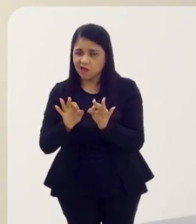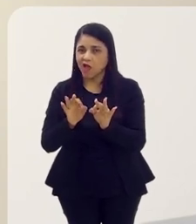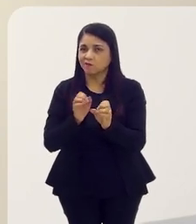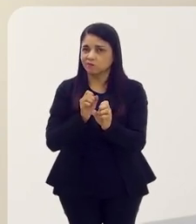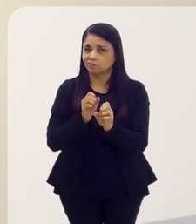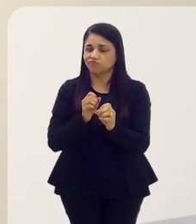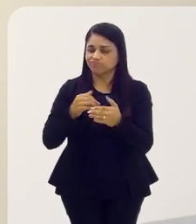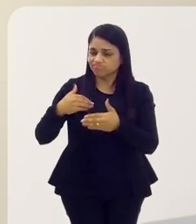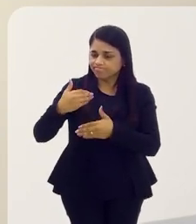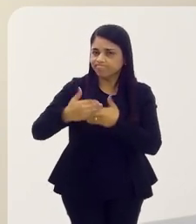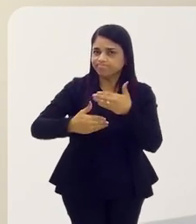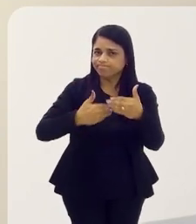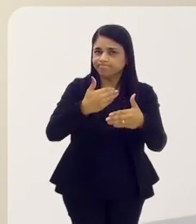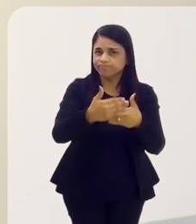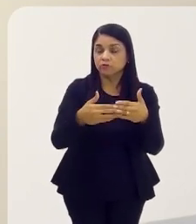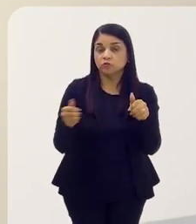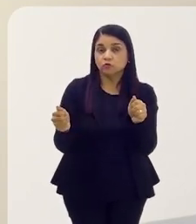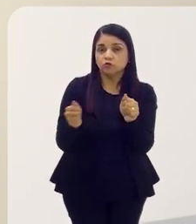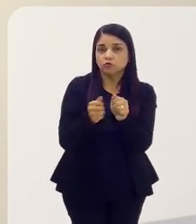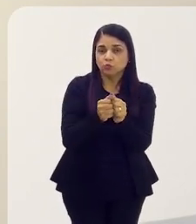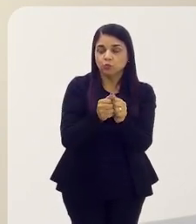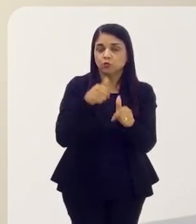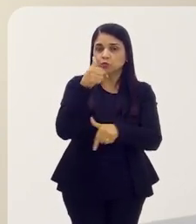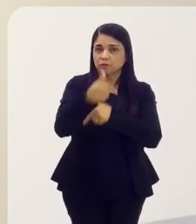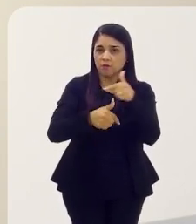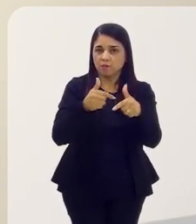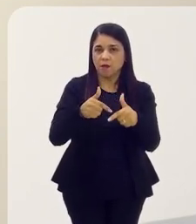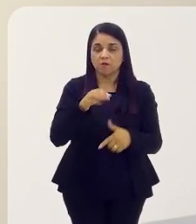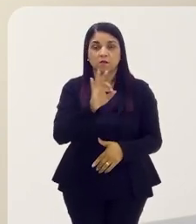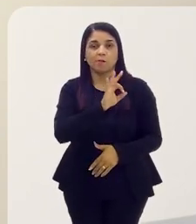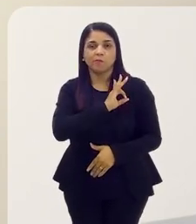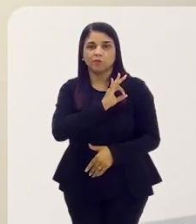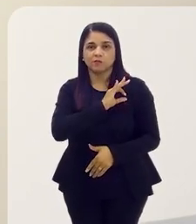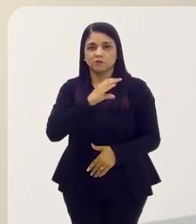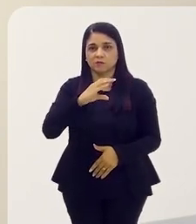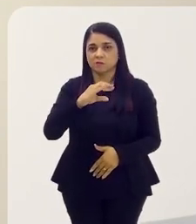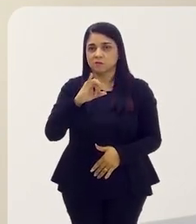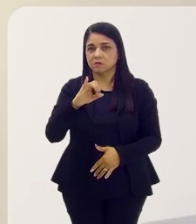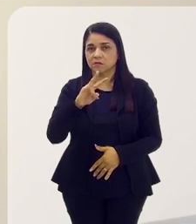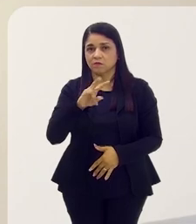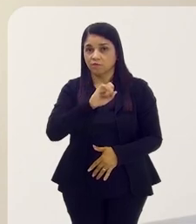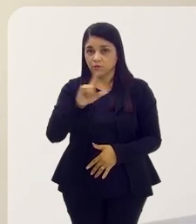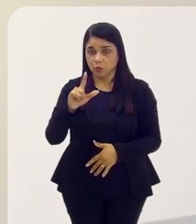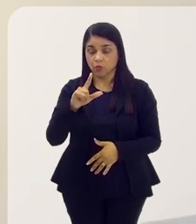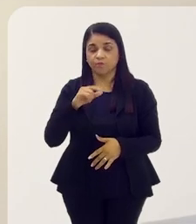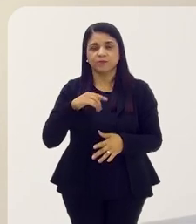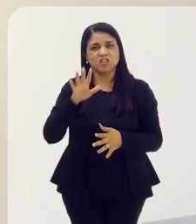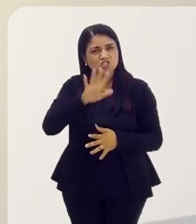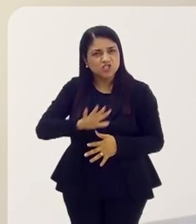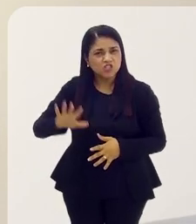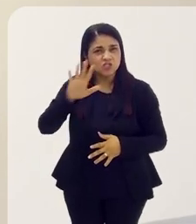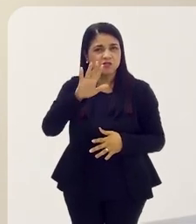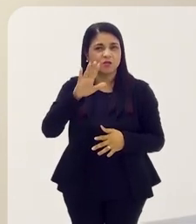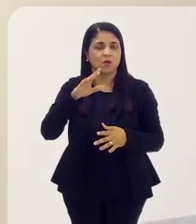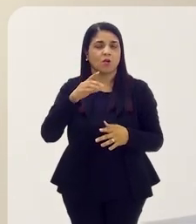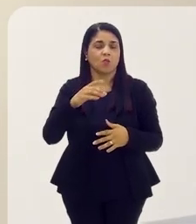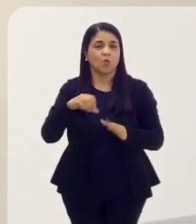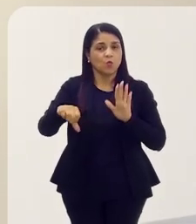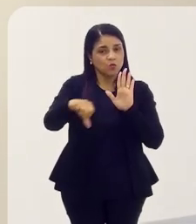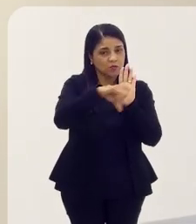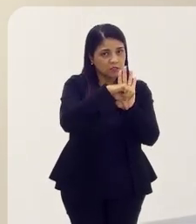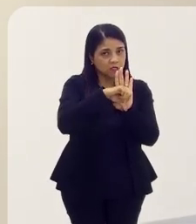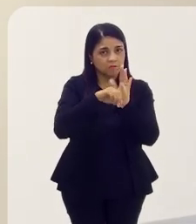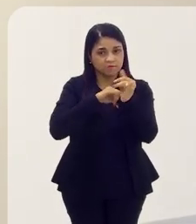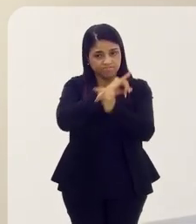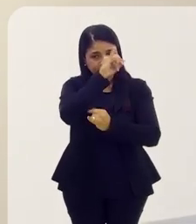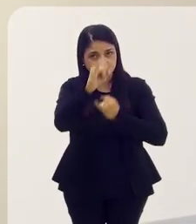trabalha em uma ação conjunta com a polícia civil. Porque, em geral, o crime cibernético